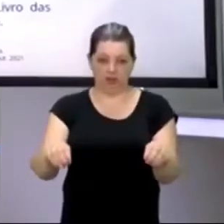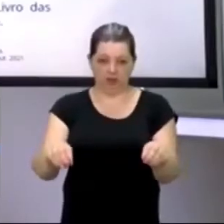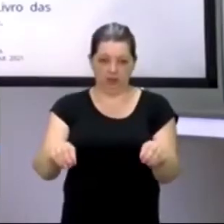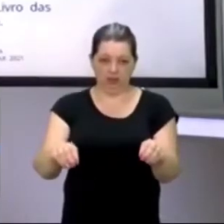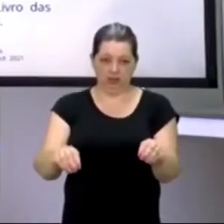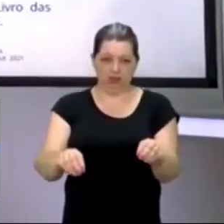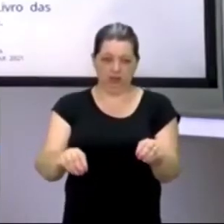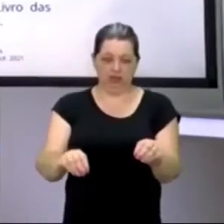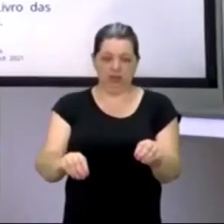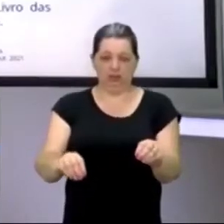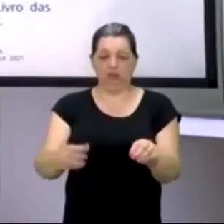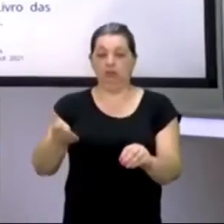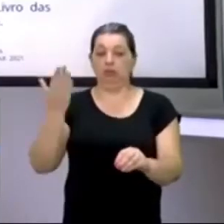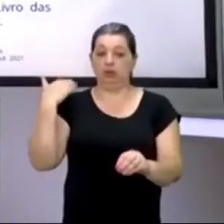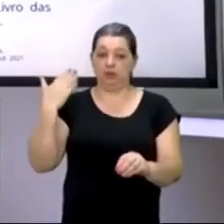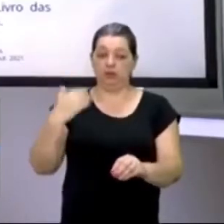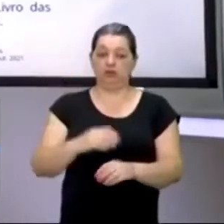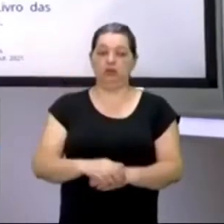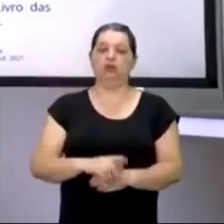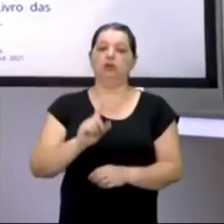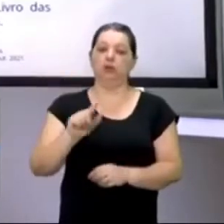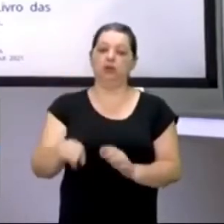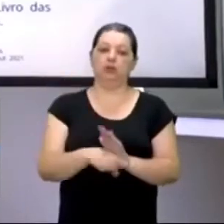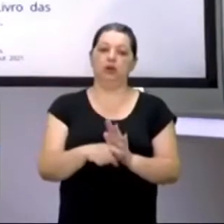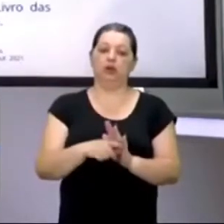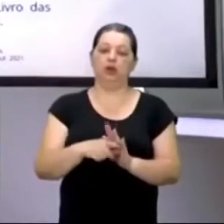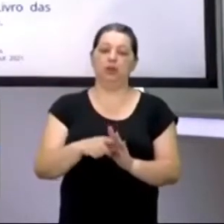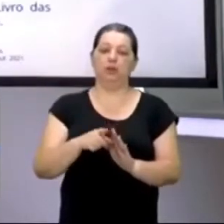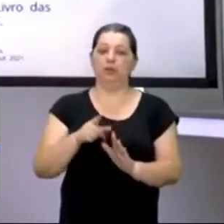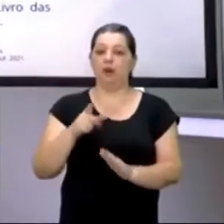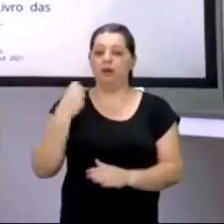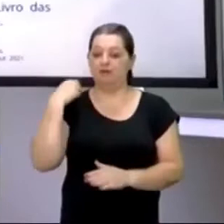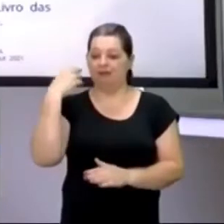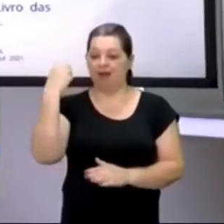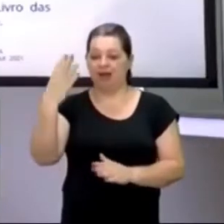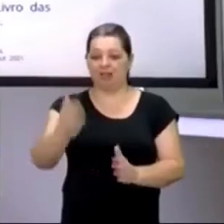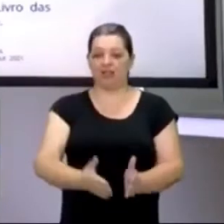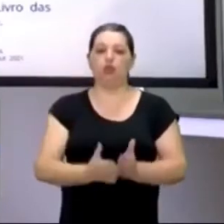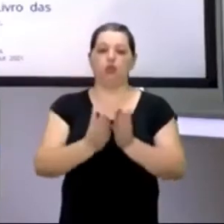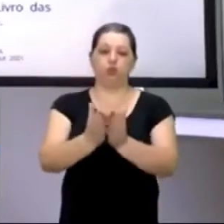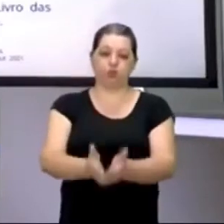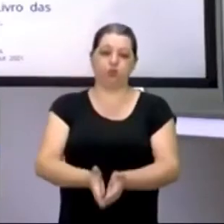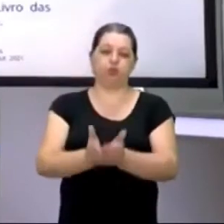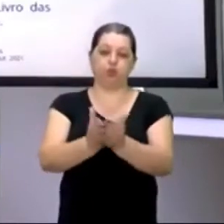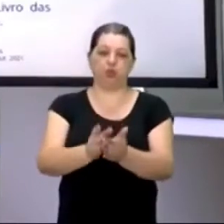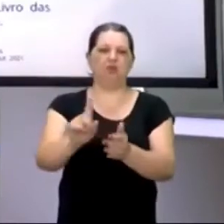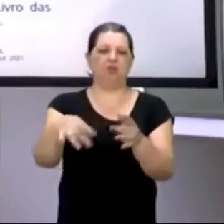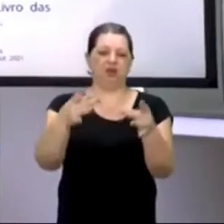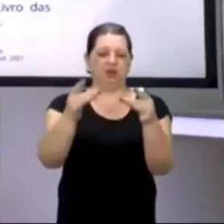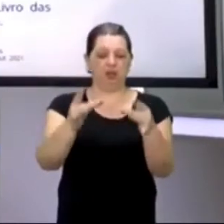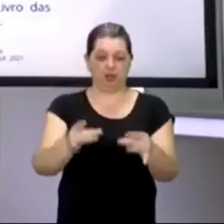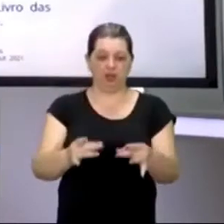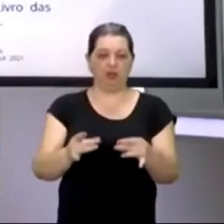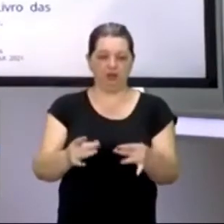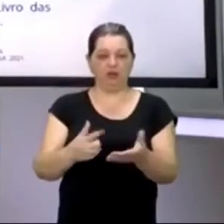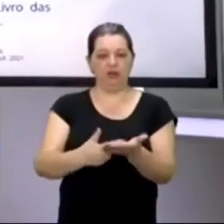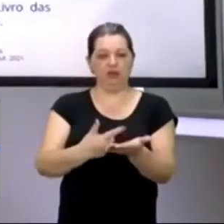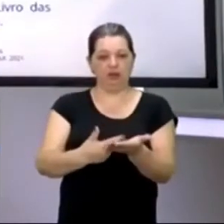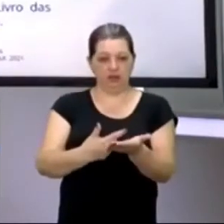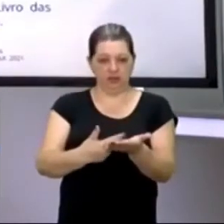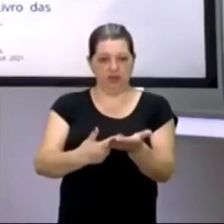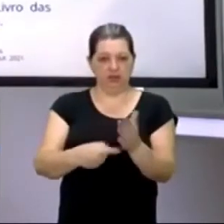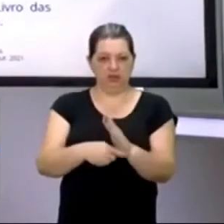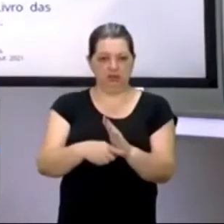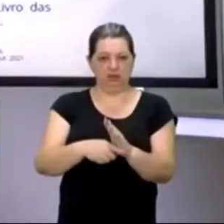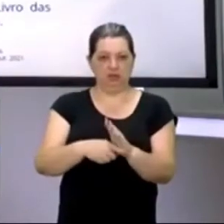tempo antes, e esta é a jornada do nosso descobrimento, gente, você consegue encontrar isso, com muito mais detalhes, em livros, dos